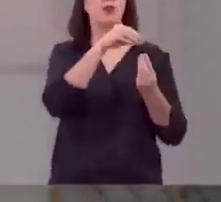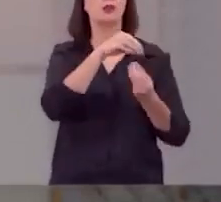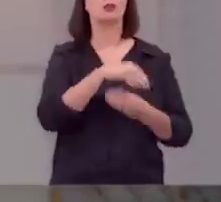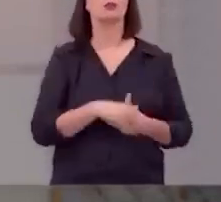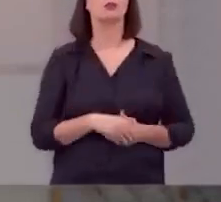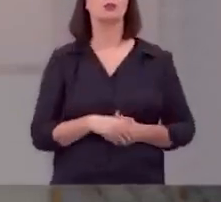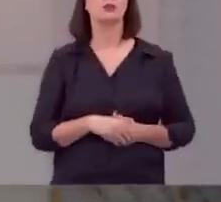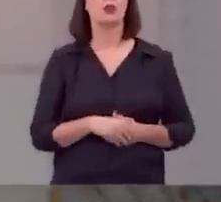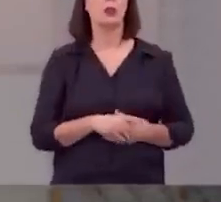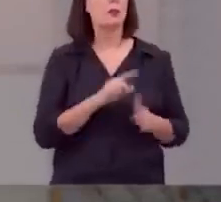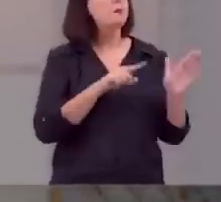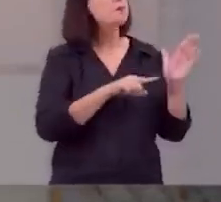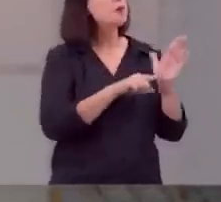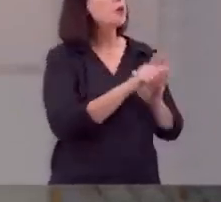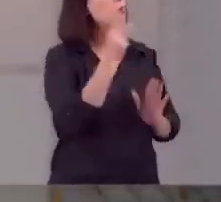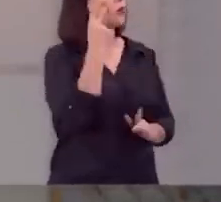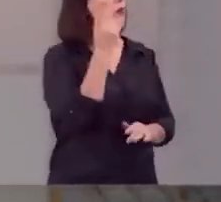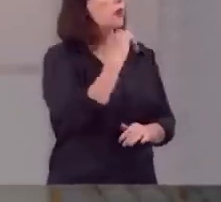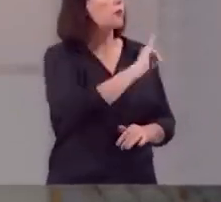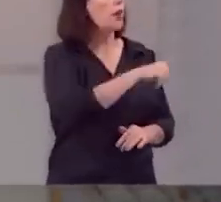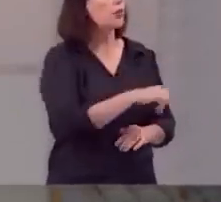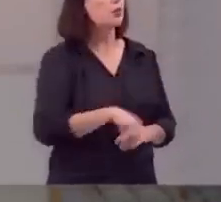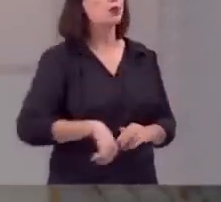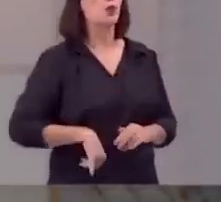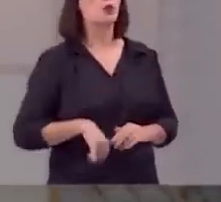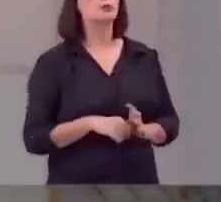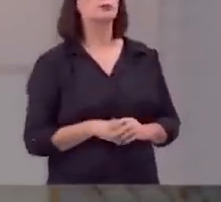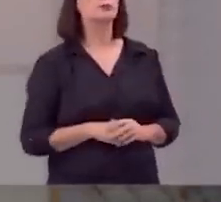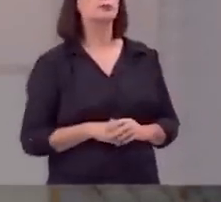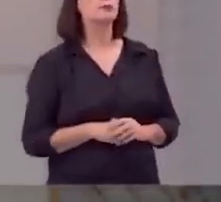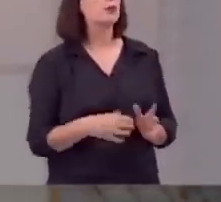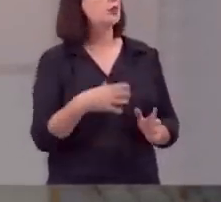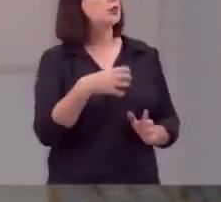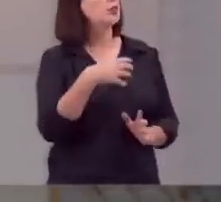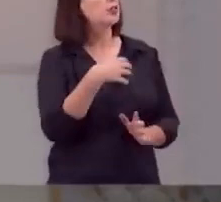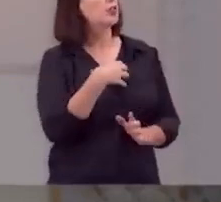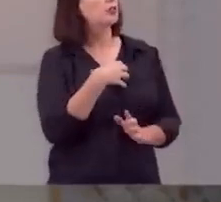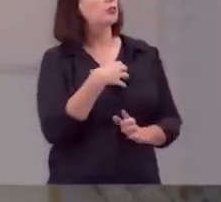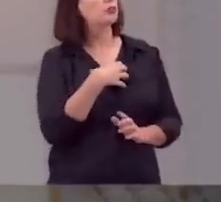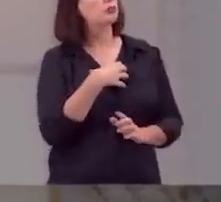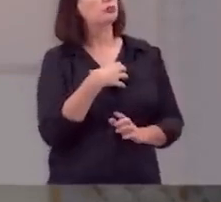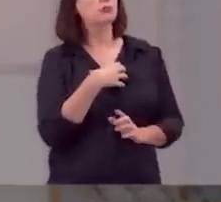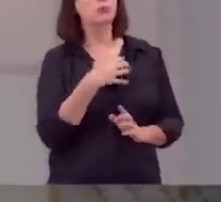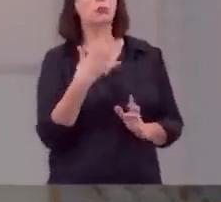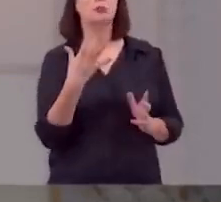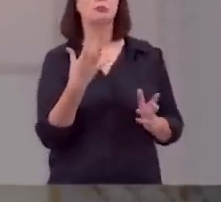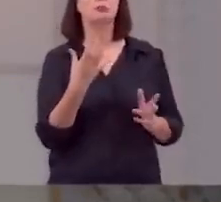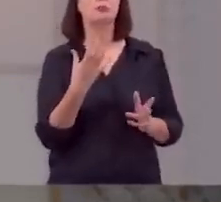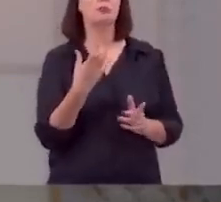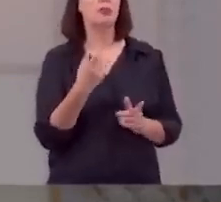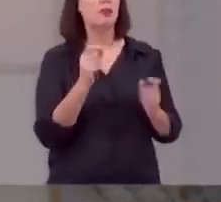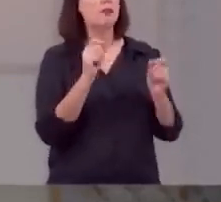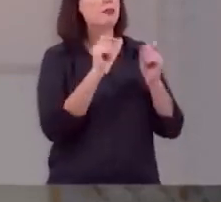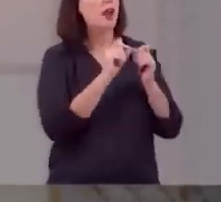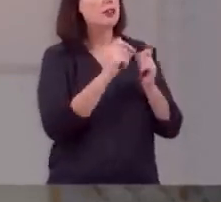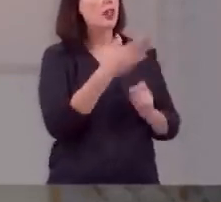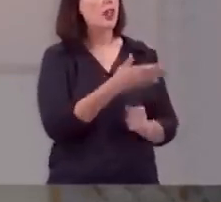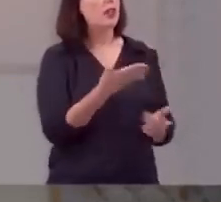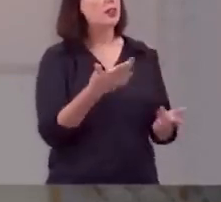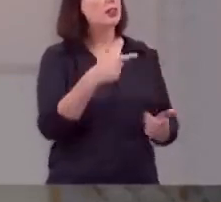e Deus pergunta para ele de forma tão eloquente fazendo-lhe